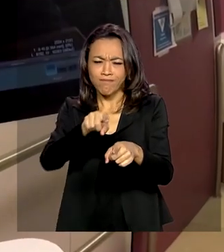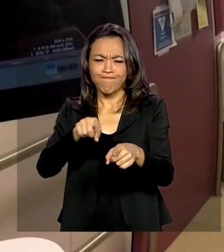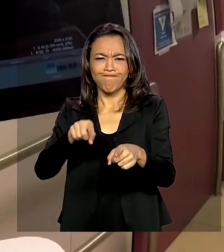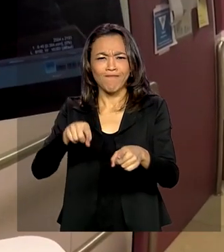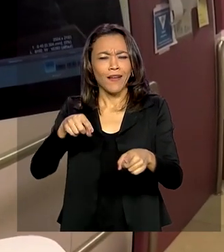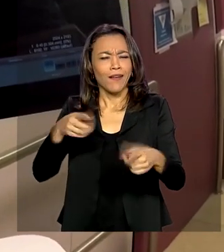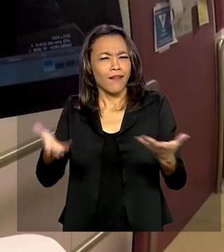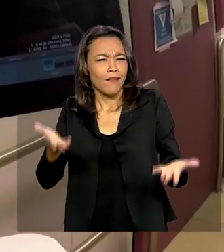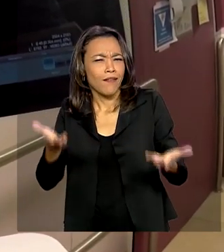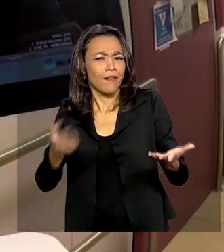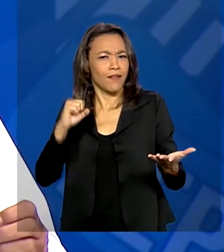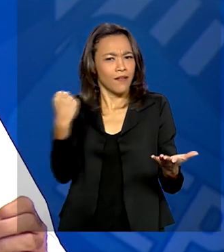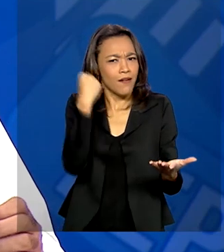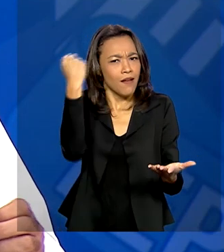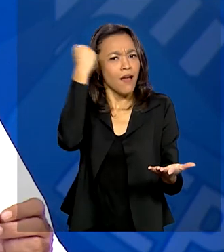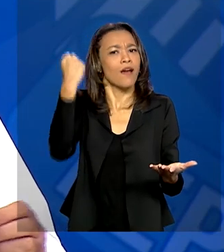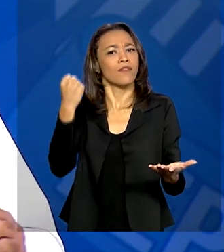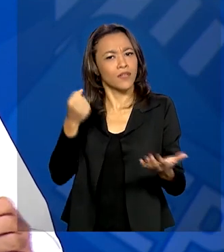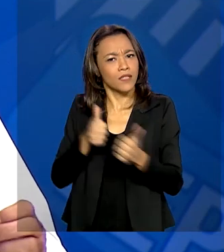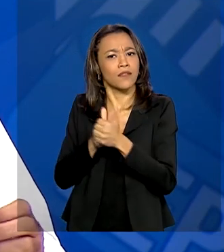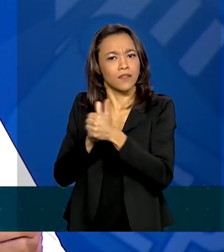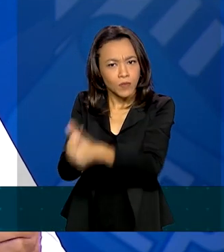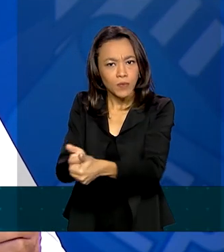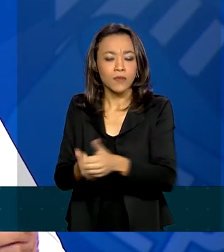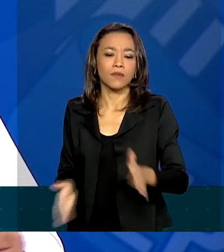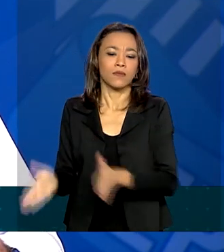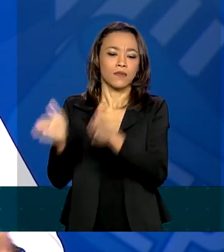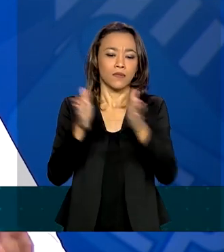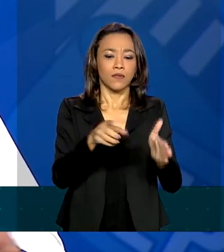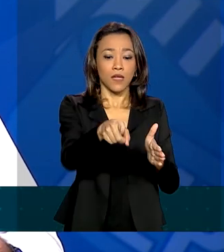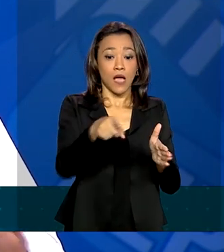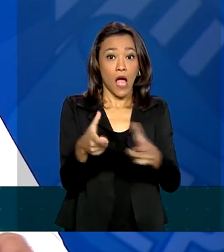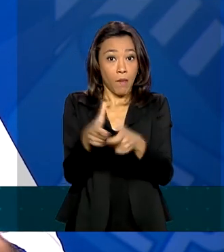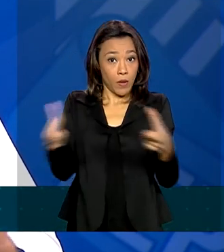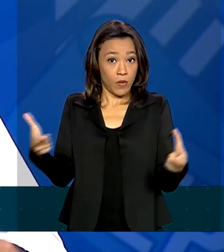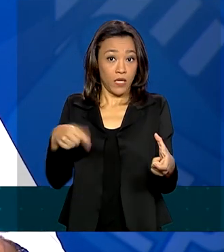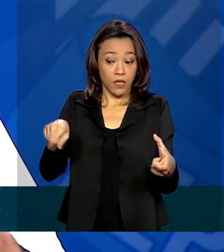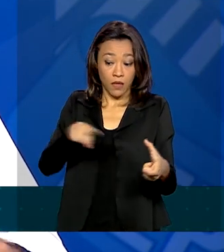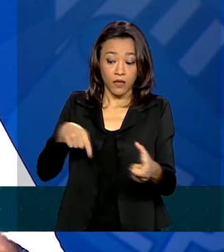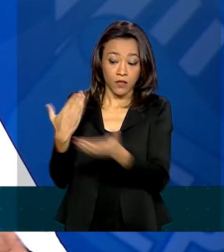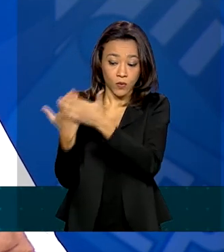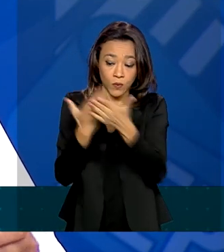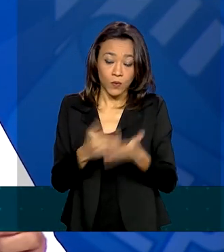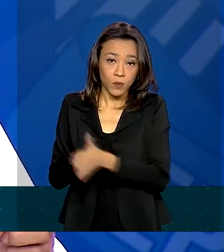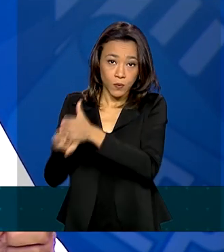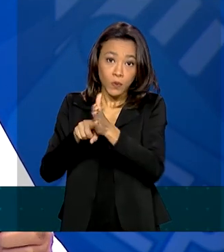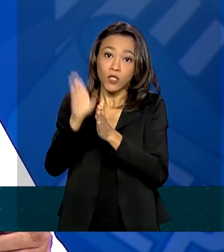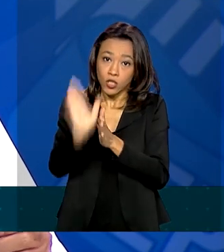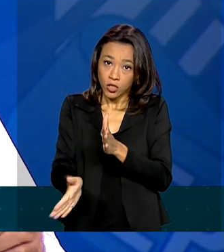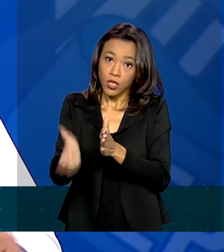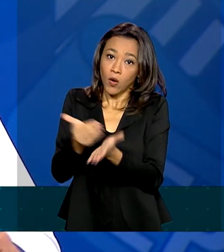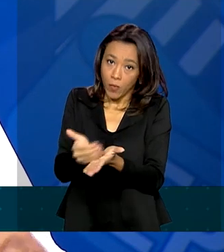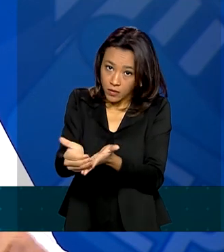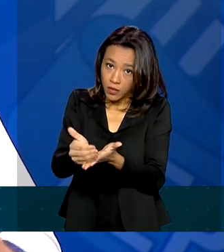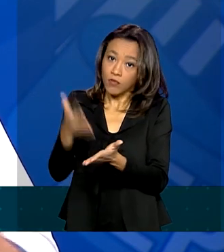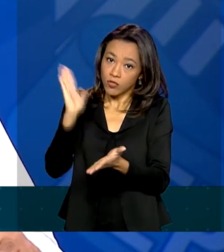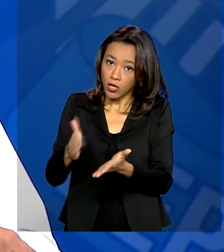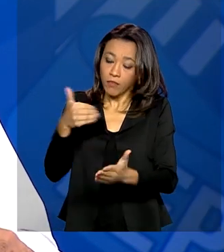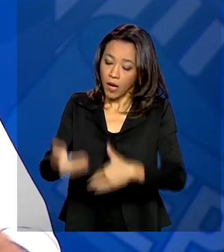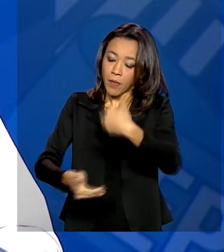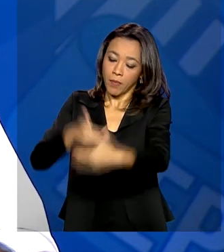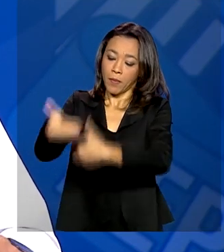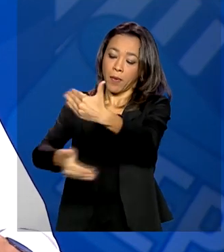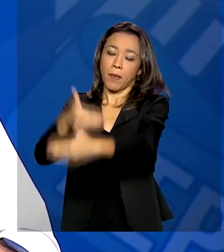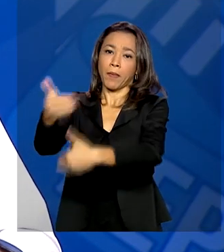envolvidos no processo. A maioria desses estudos já iniciaram e já estão em andamento. Os resultados